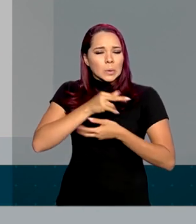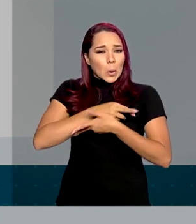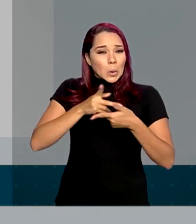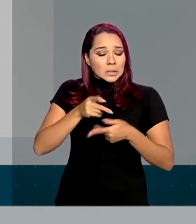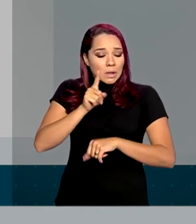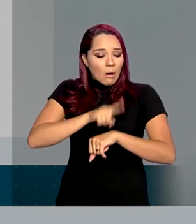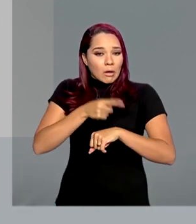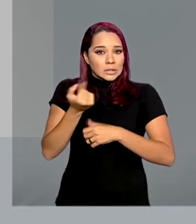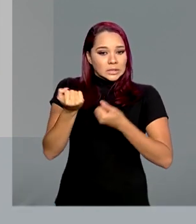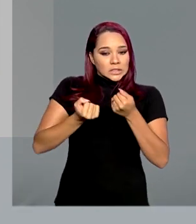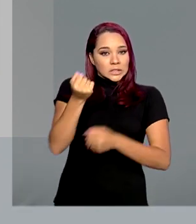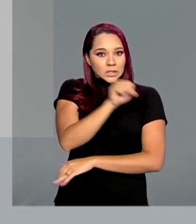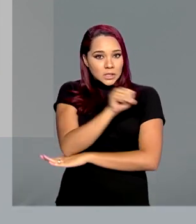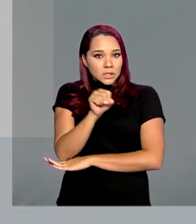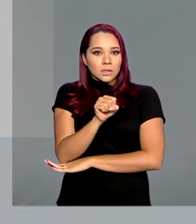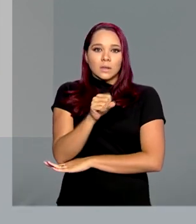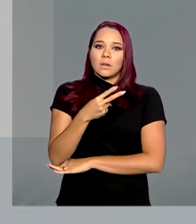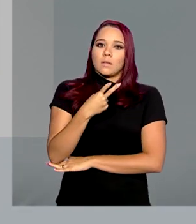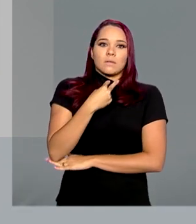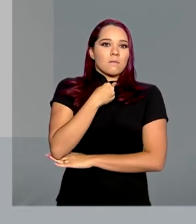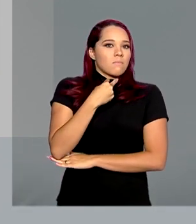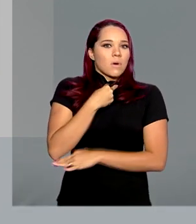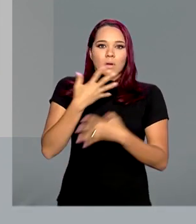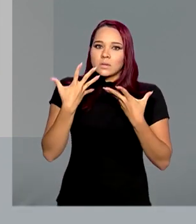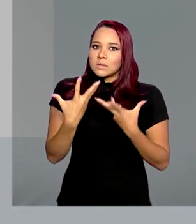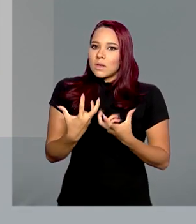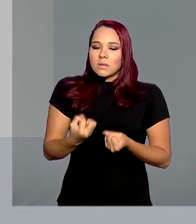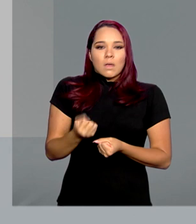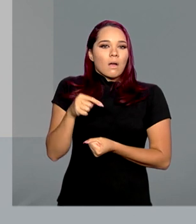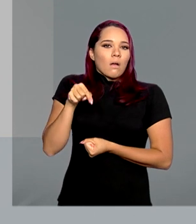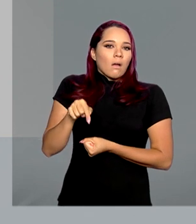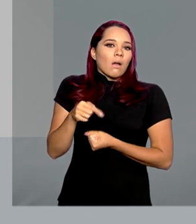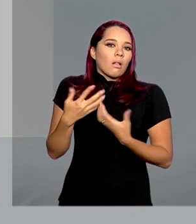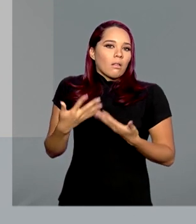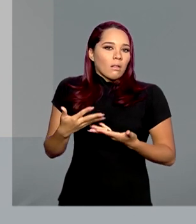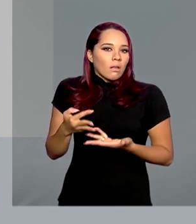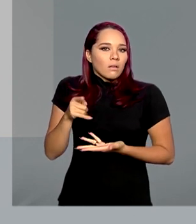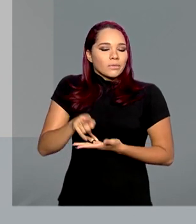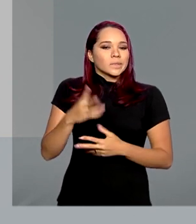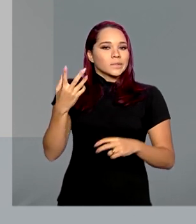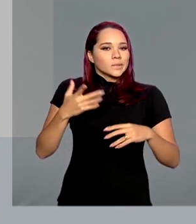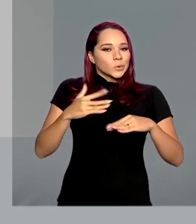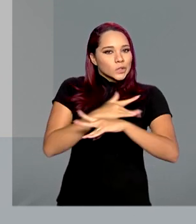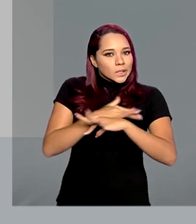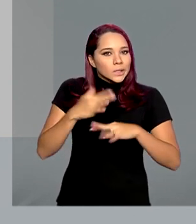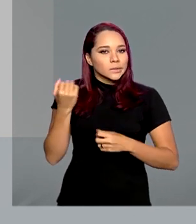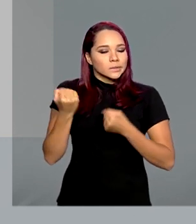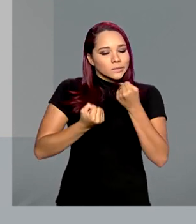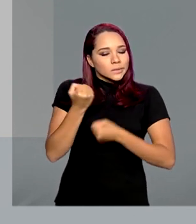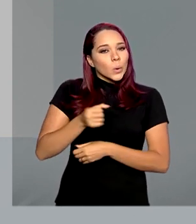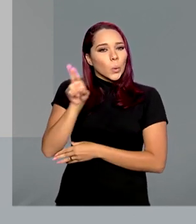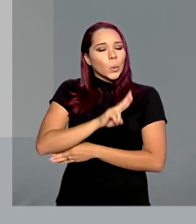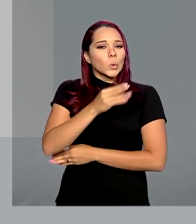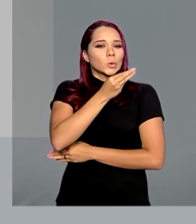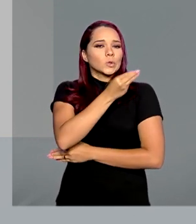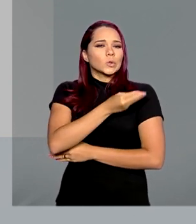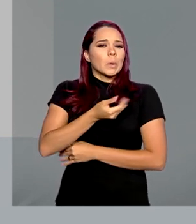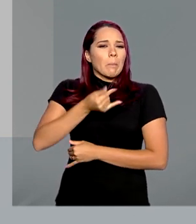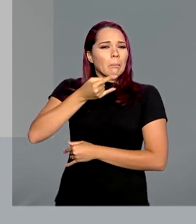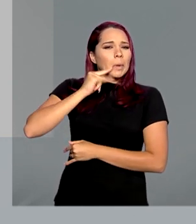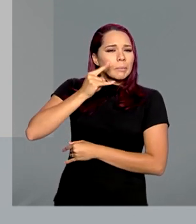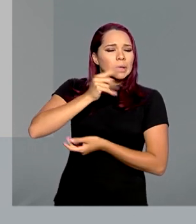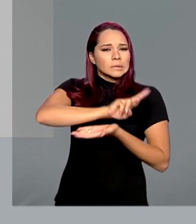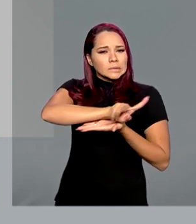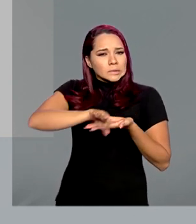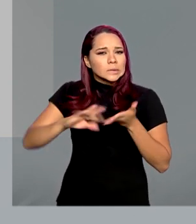fato é que não podemos mais aceitar essa mortandade em nosso trânsito causada pelo uso de álcool e de outras